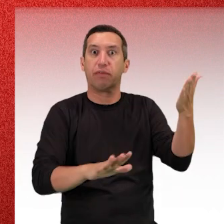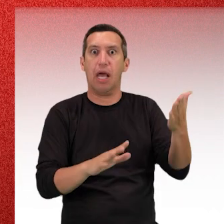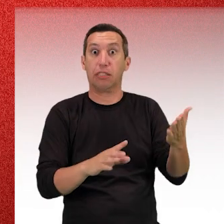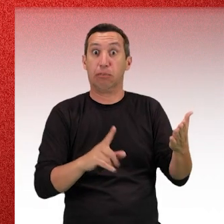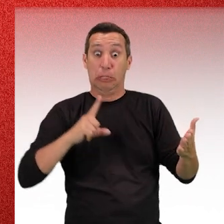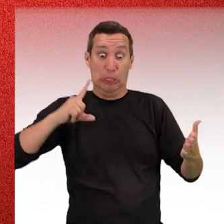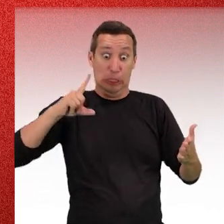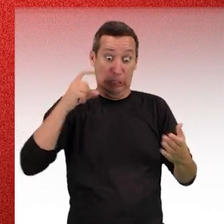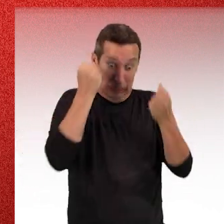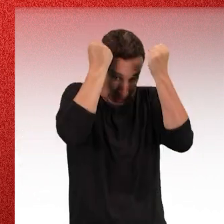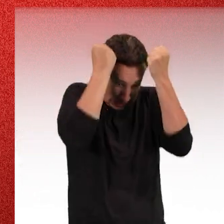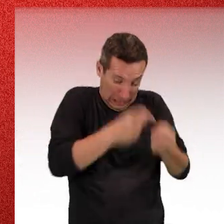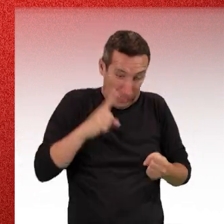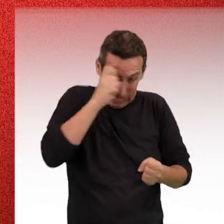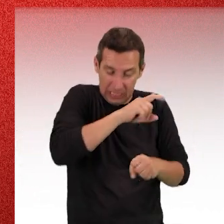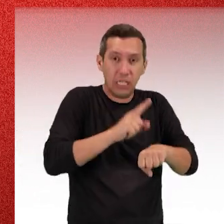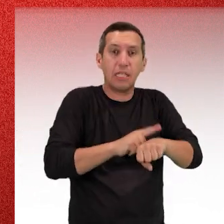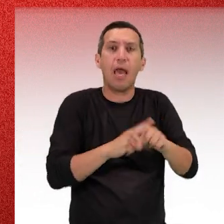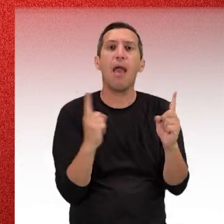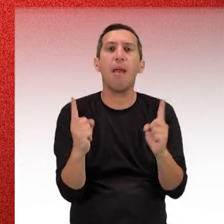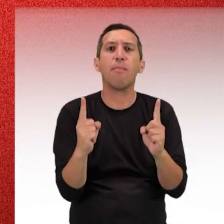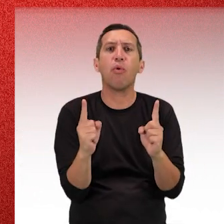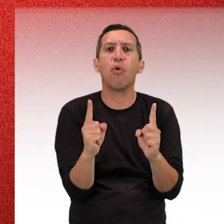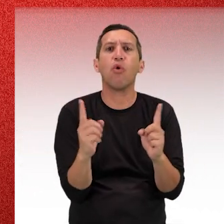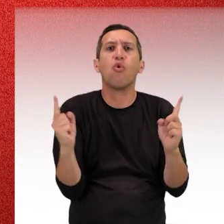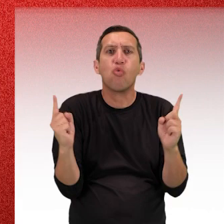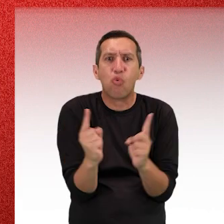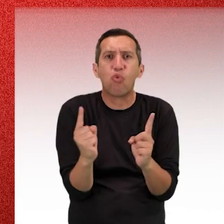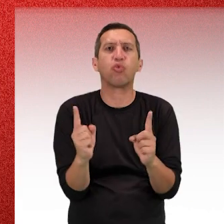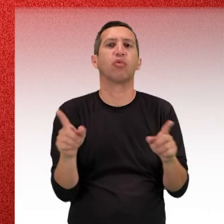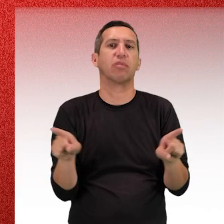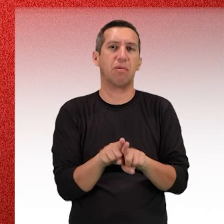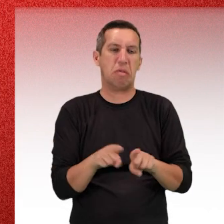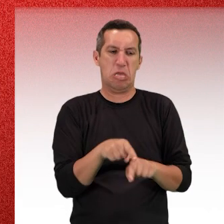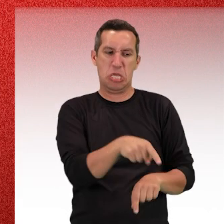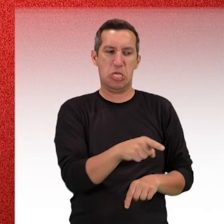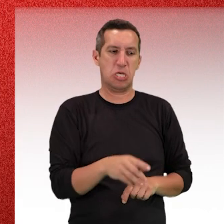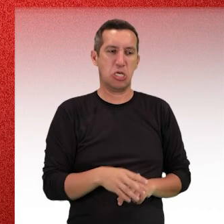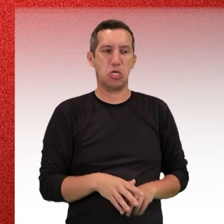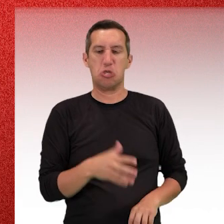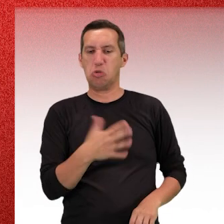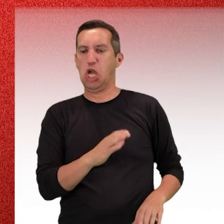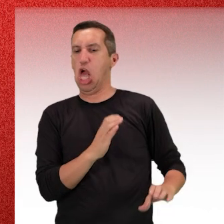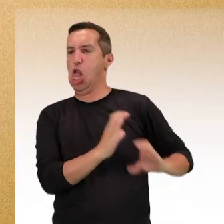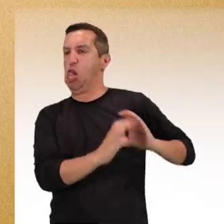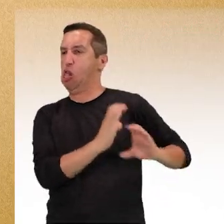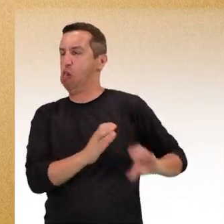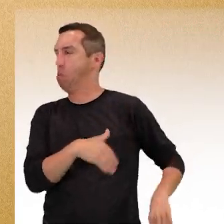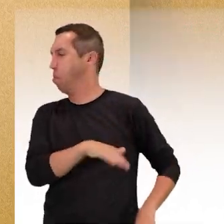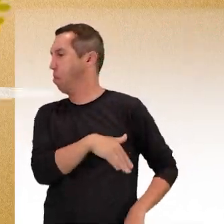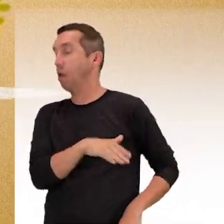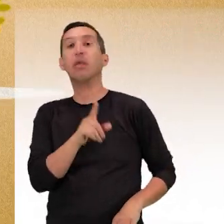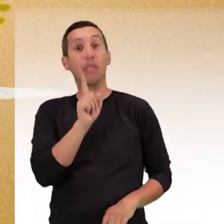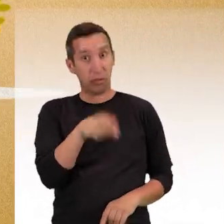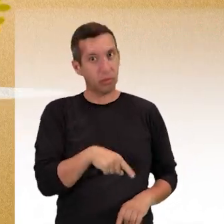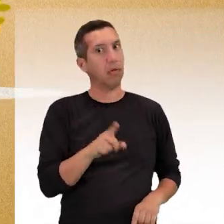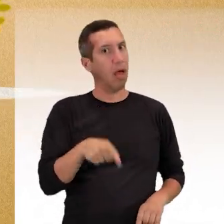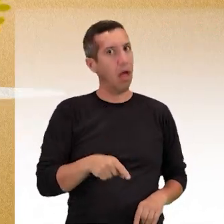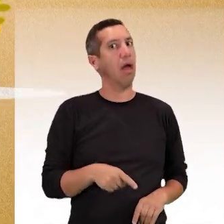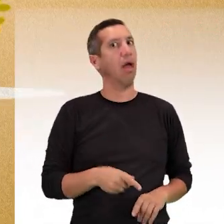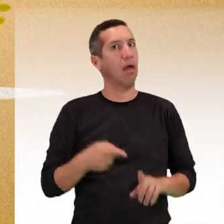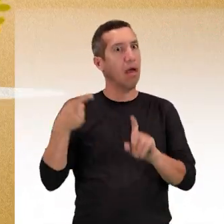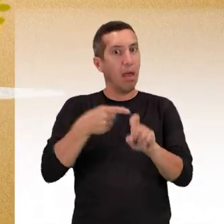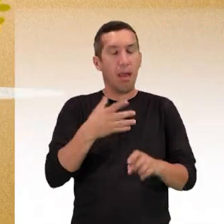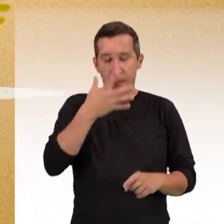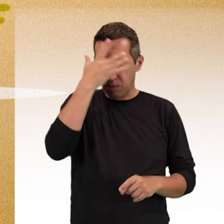serem cumpridas ou prazos incompatíveis para a finalização do trabalho e a recusa em se comunicar com o trabalhador. Práticas como essas